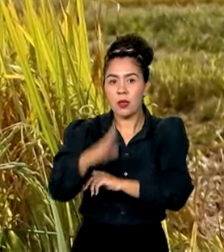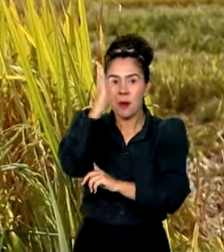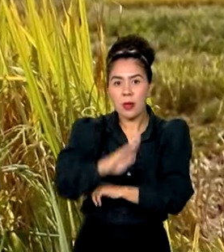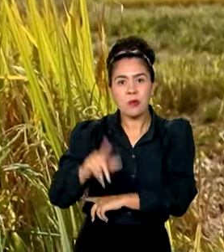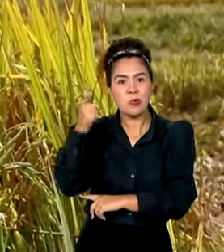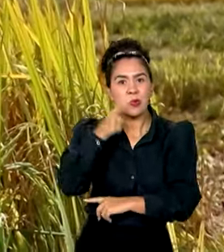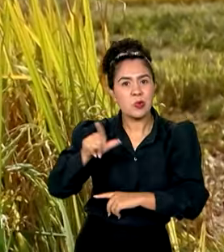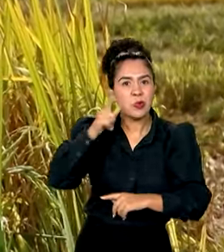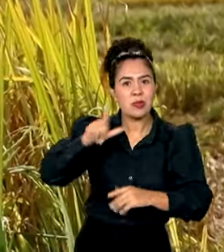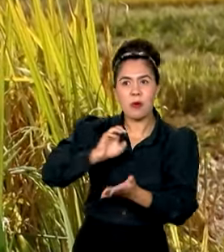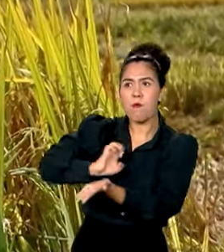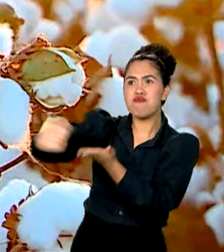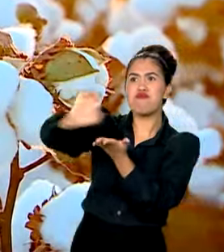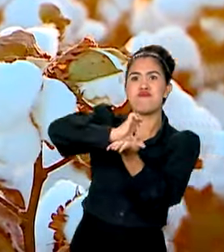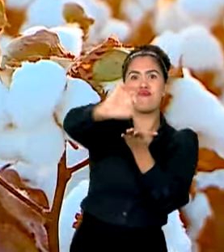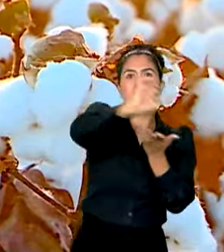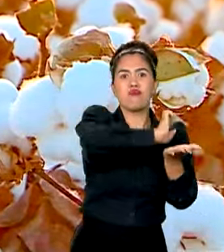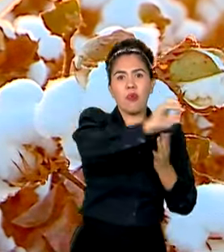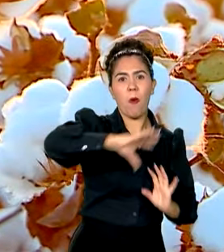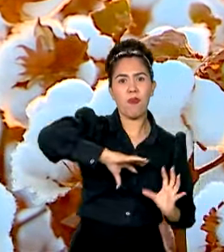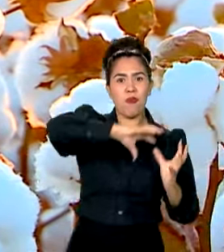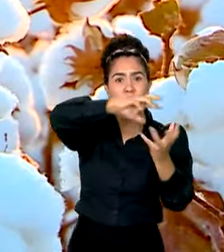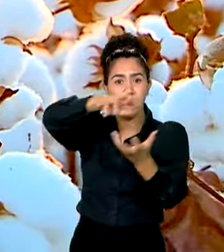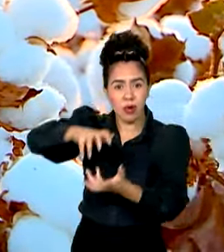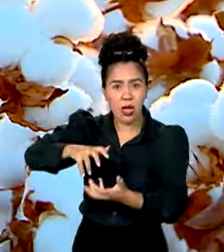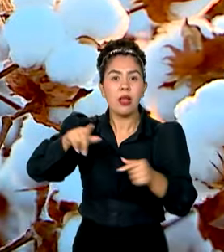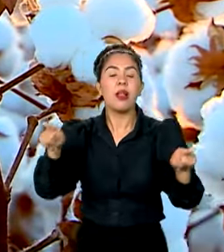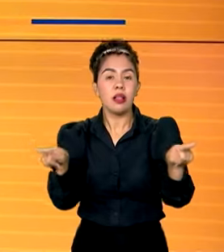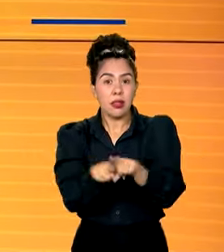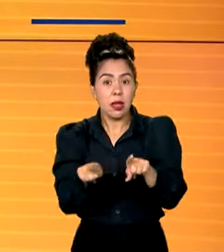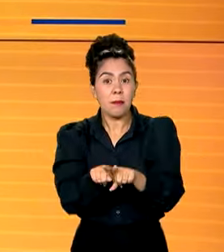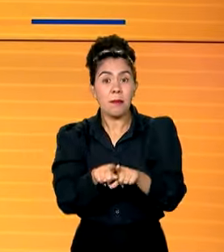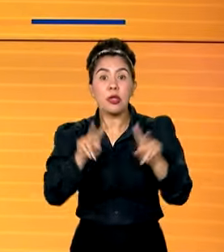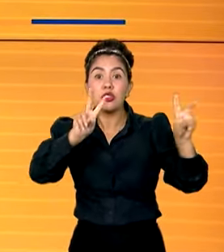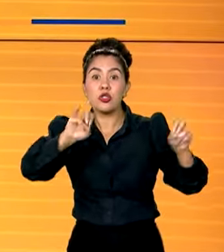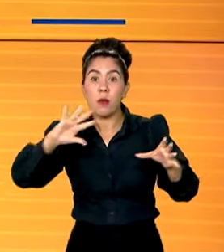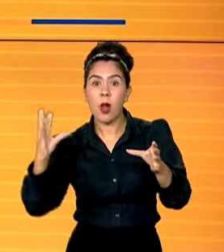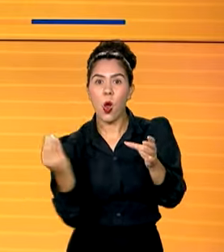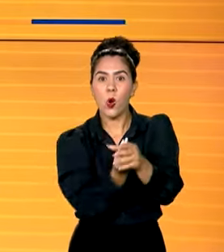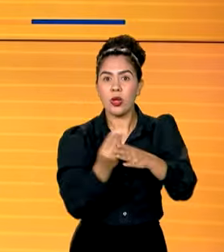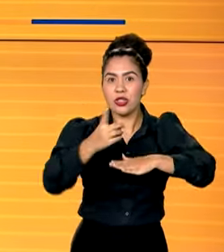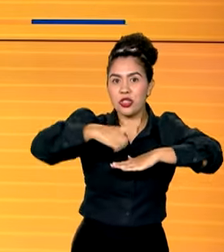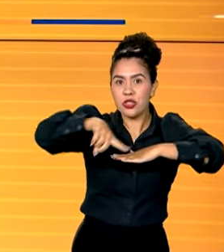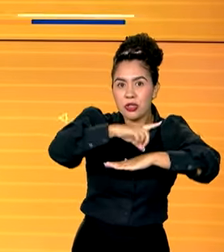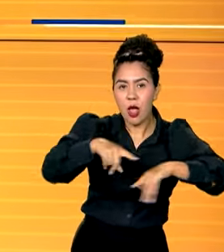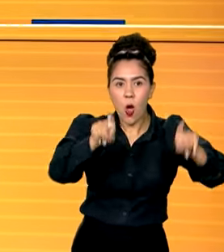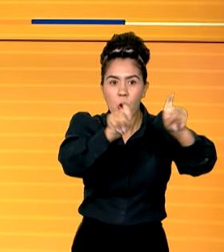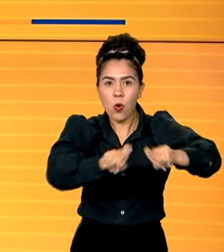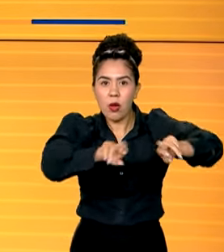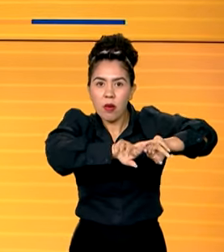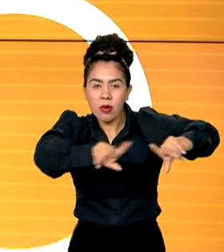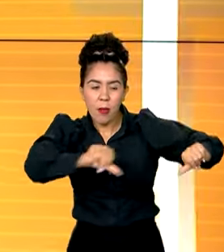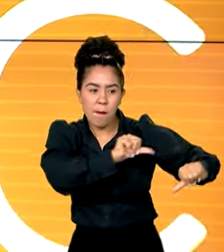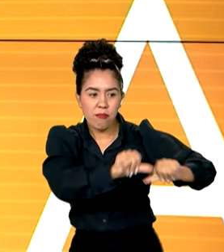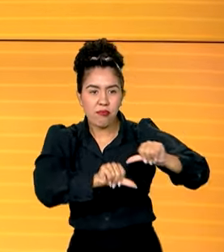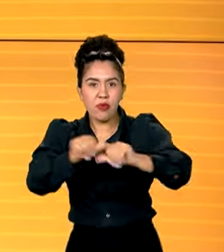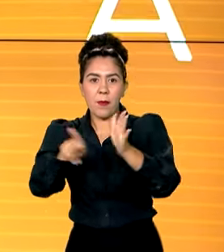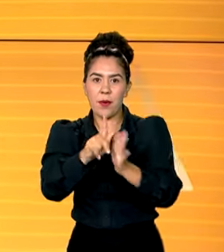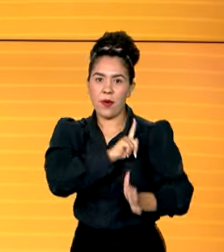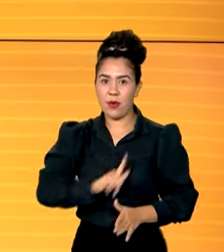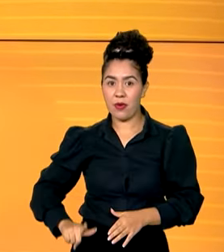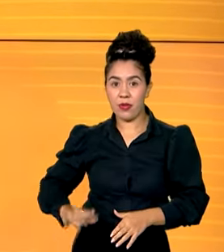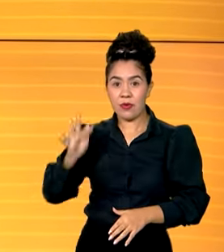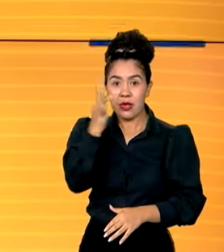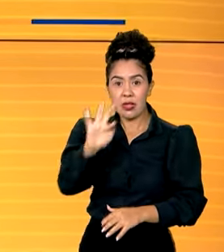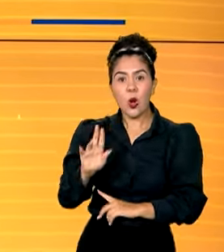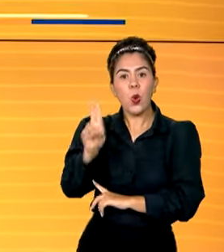no mercado internacional. ainda, a inclusão digital, computadores recondicionados pelo governo federal,